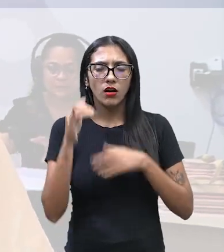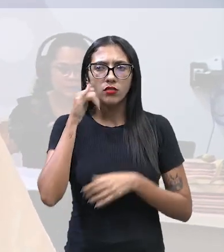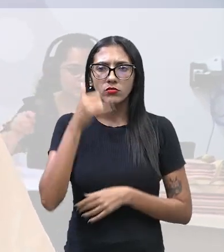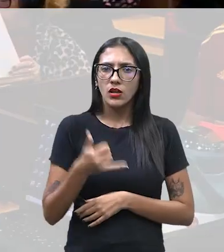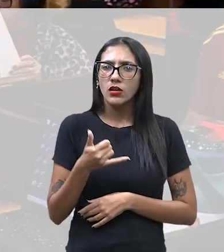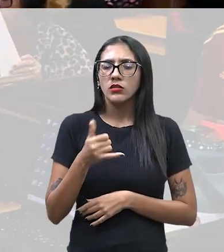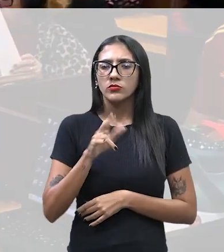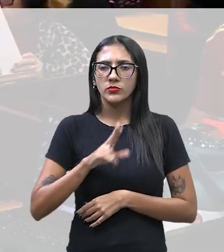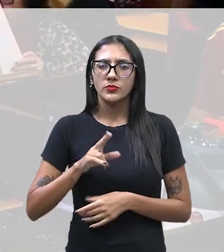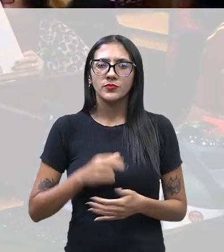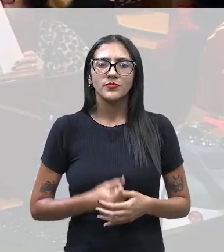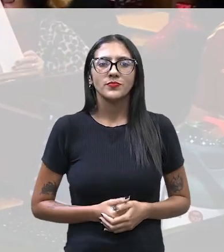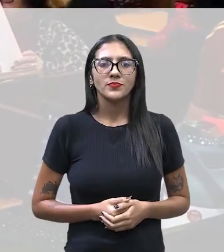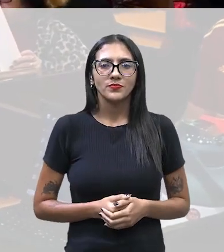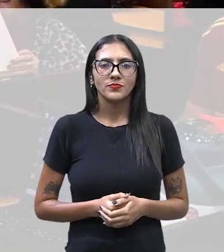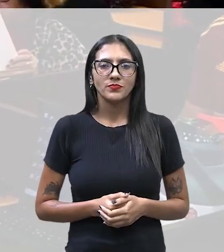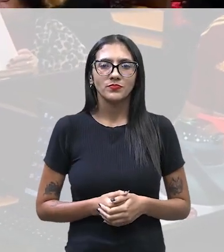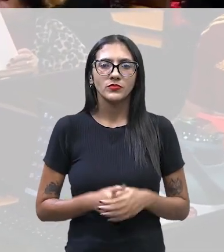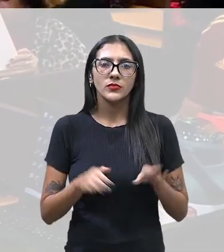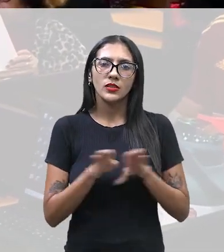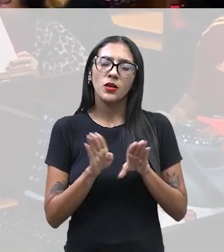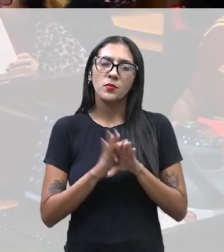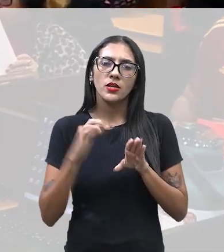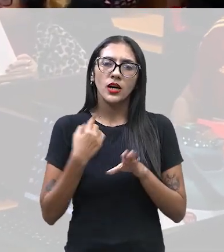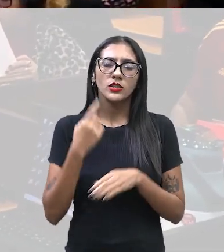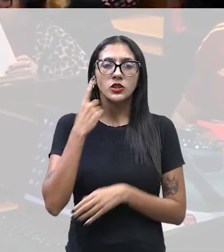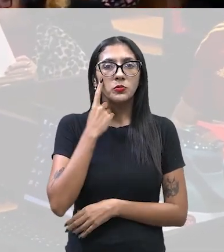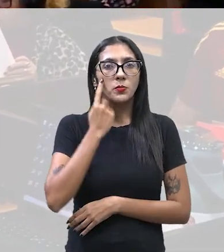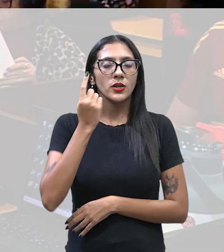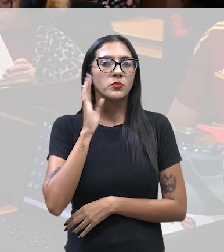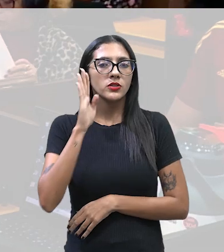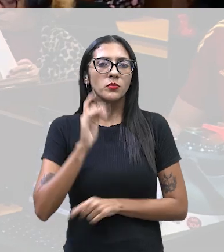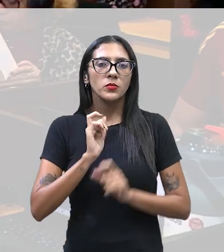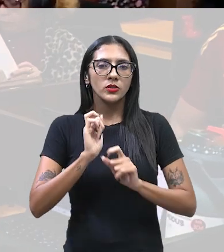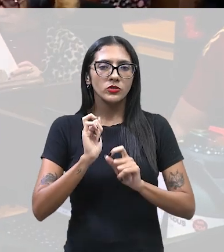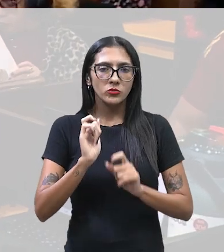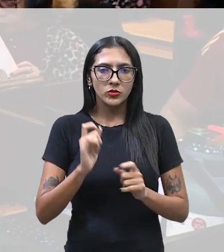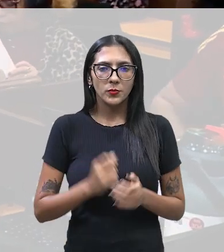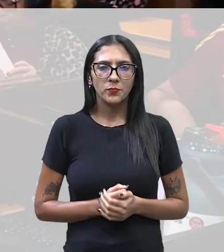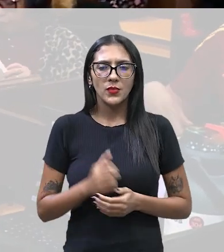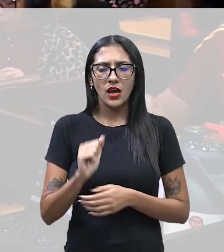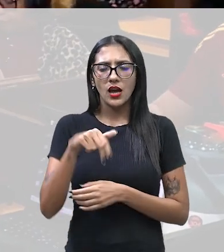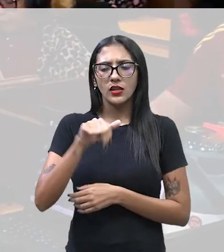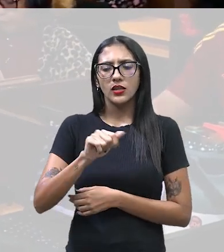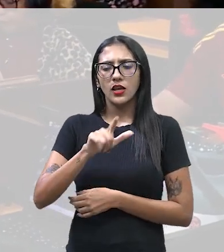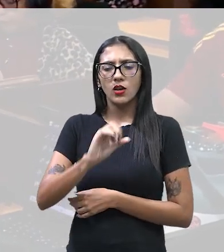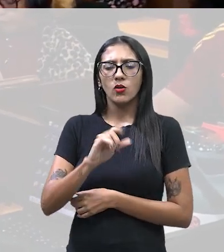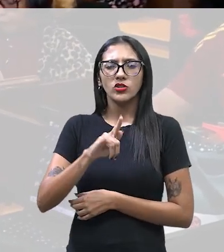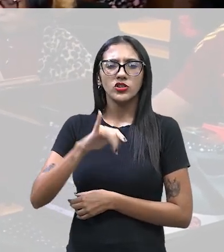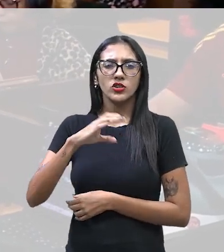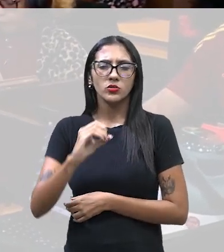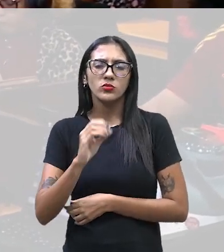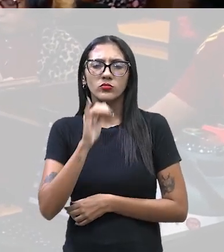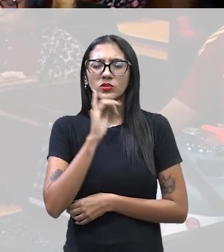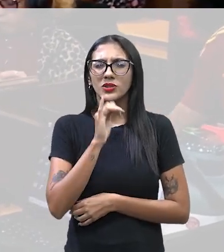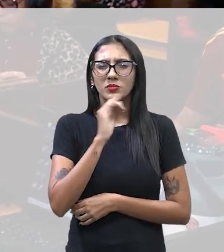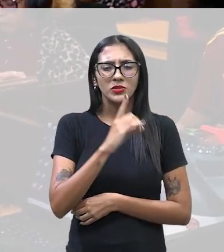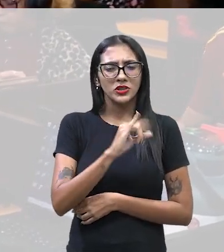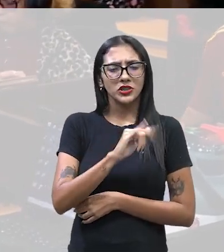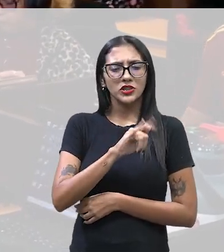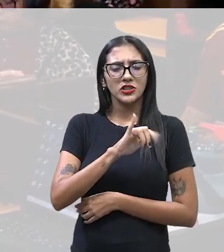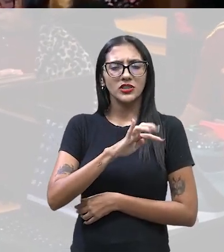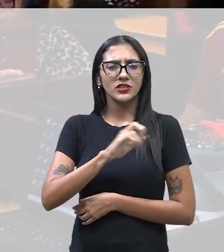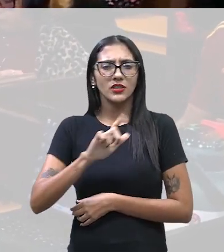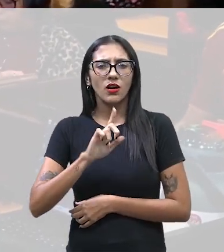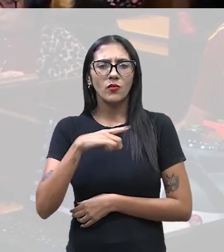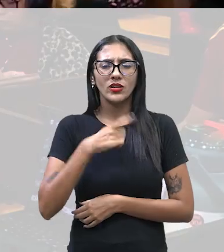computadores. Mas também a gente fala muito na questão, em oposição ao que é o analógico, né? Então, quando a gente fala em digital, aquilo que